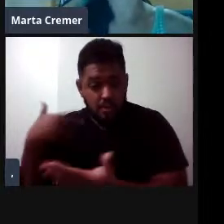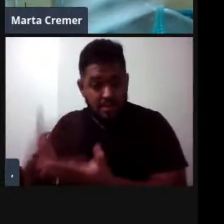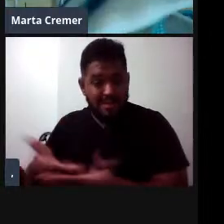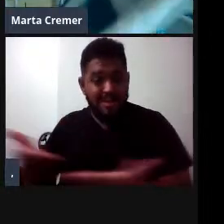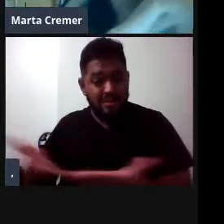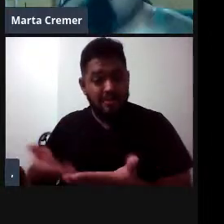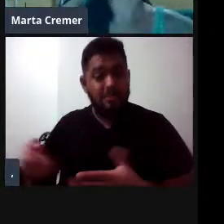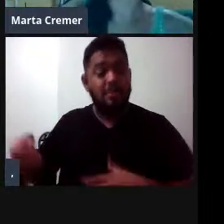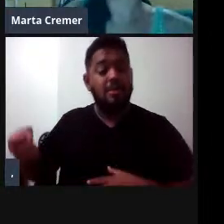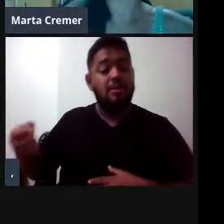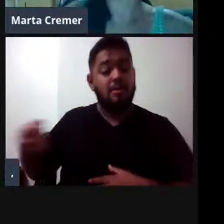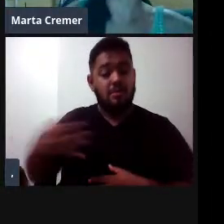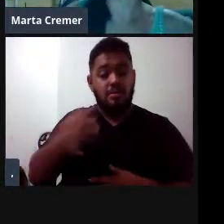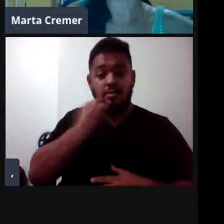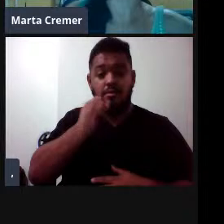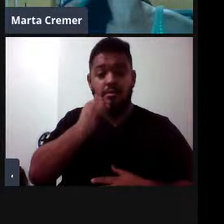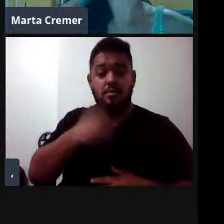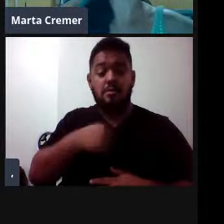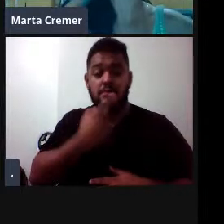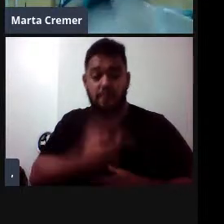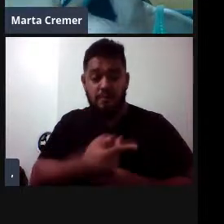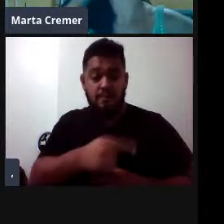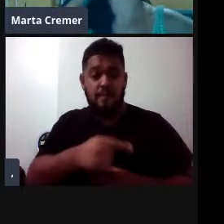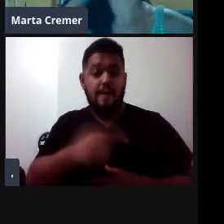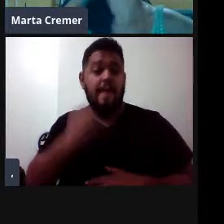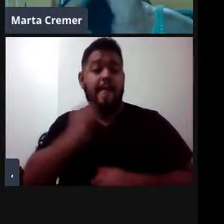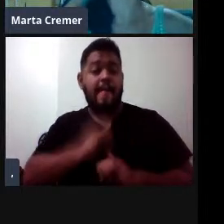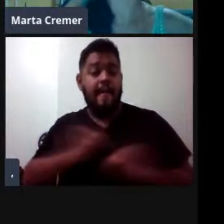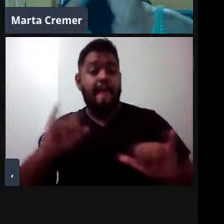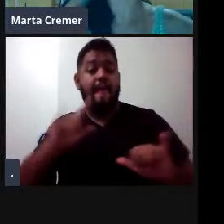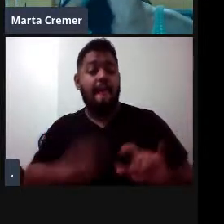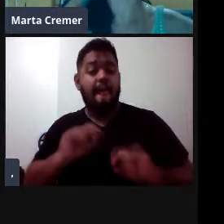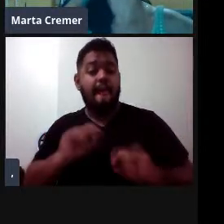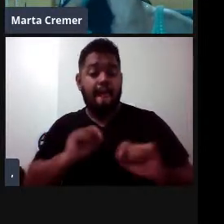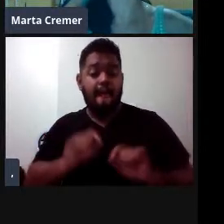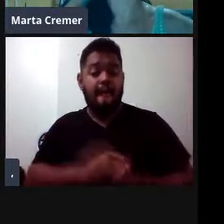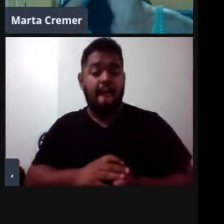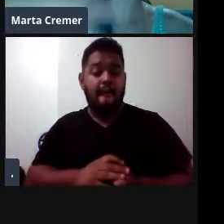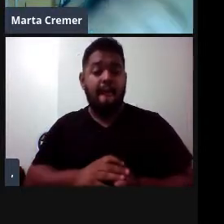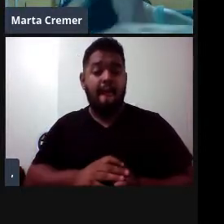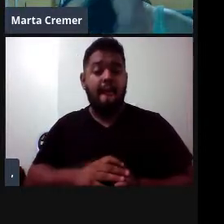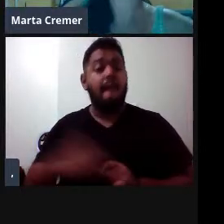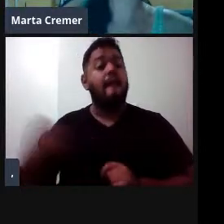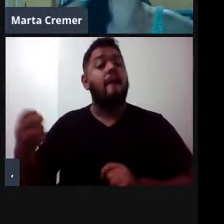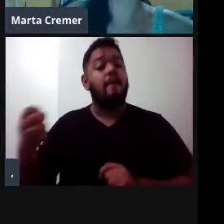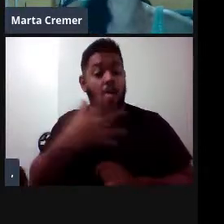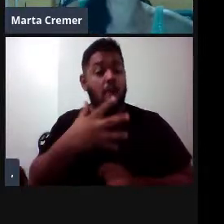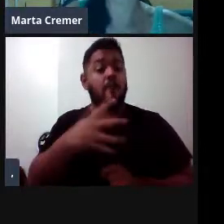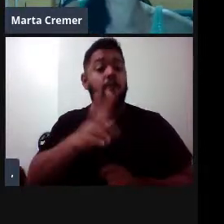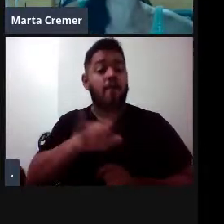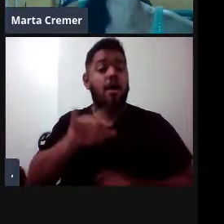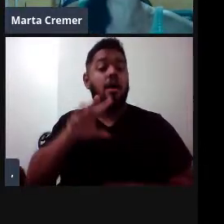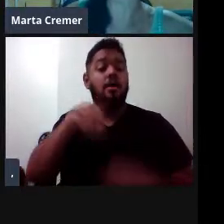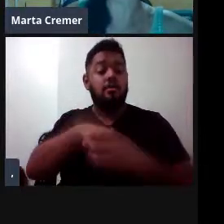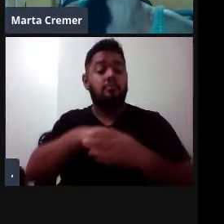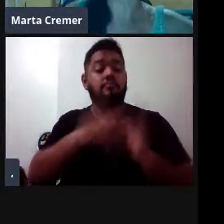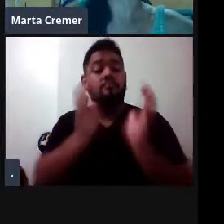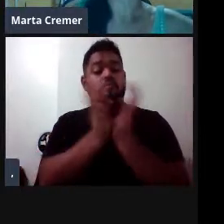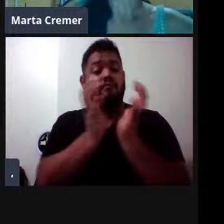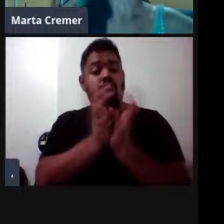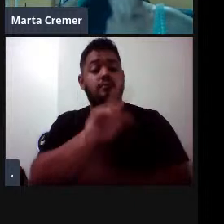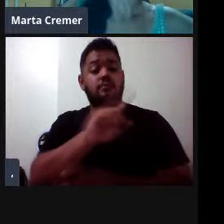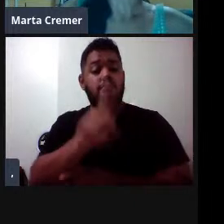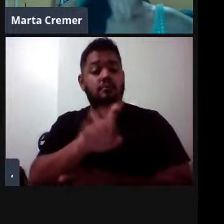sendo registradas, essa que eu mencionei que saiu na notícia há pouco tempo, ela é uma espécie nova que será descrita dentro dessa família, família de feed.